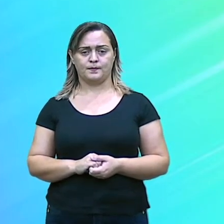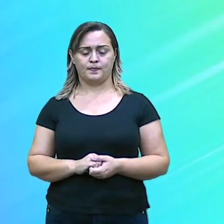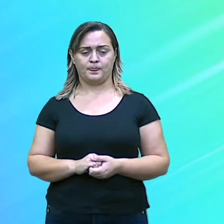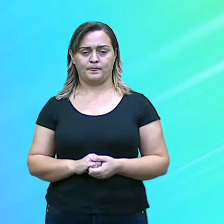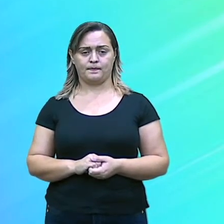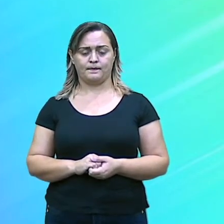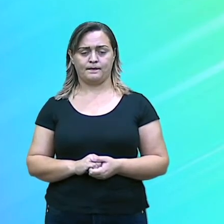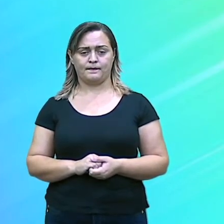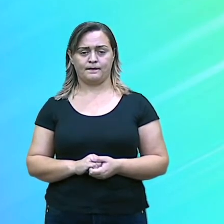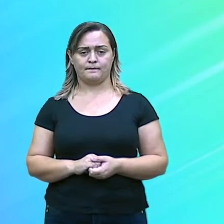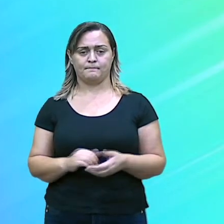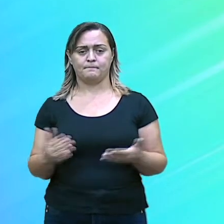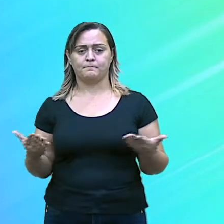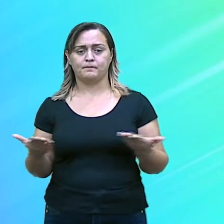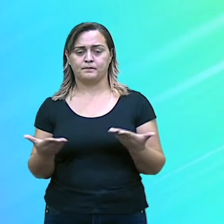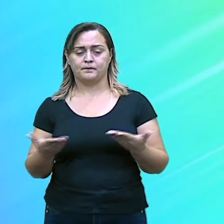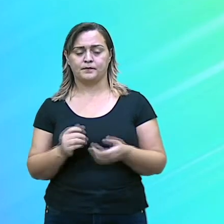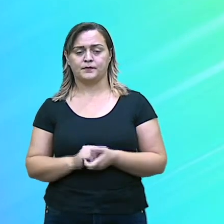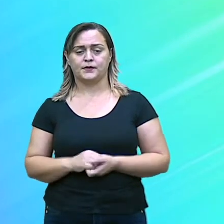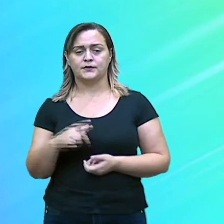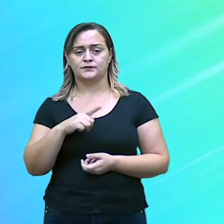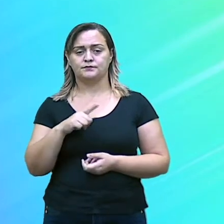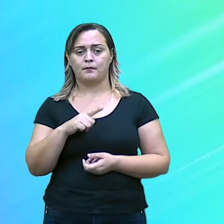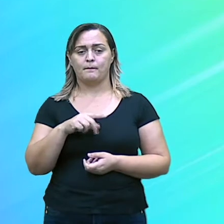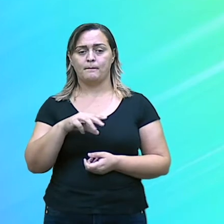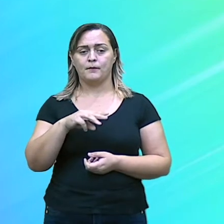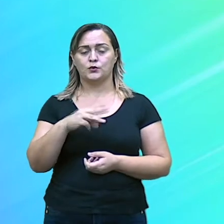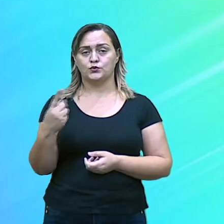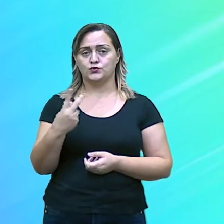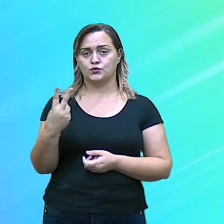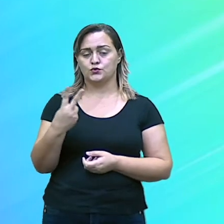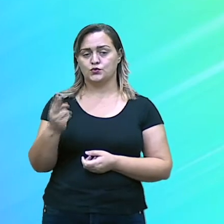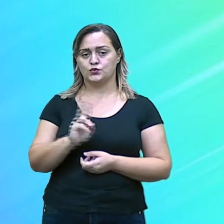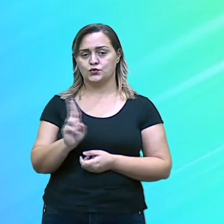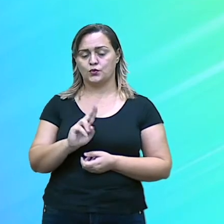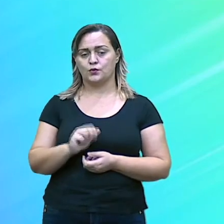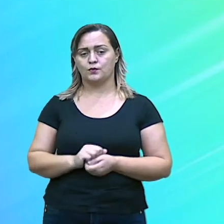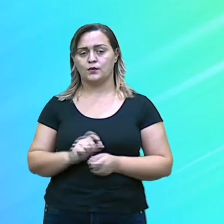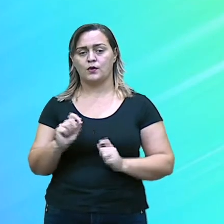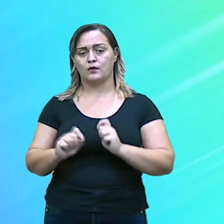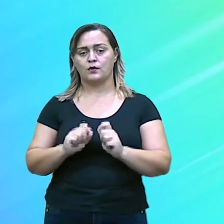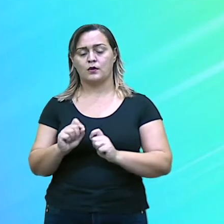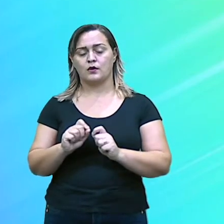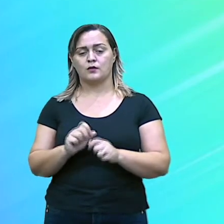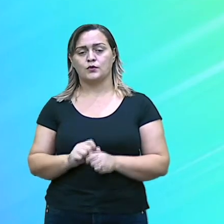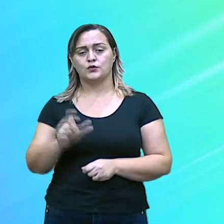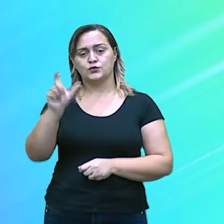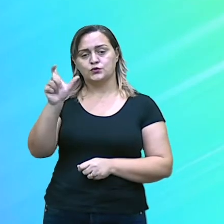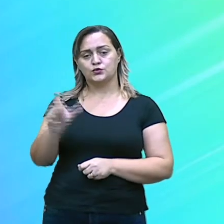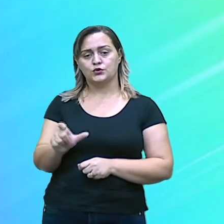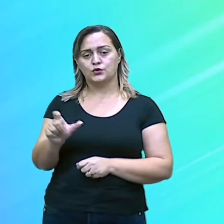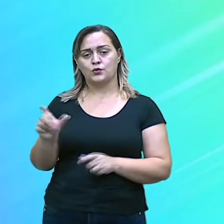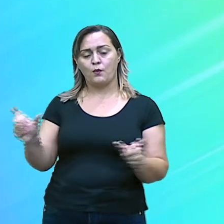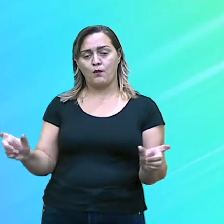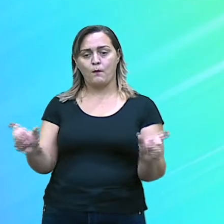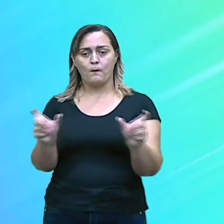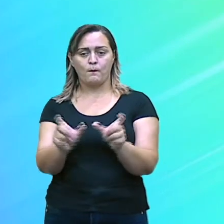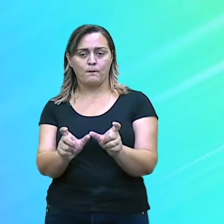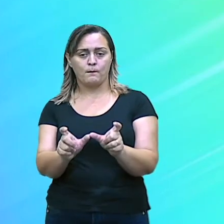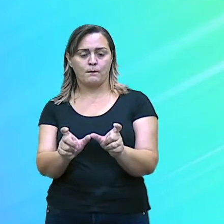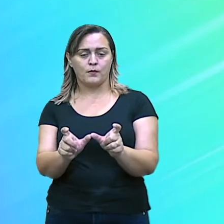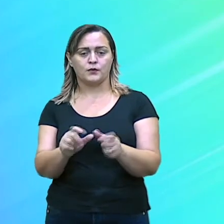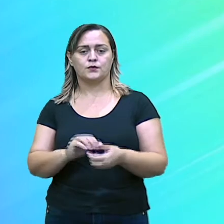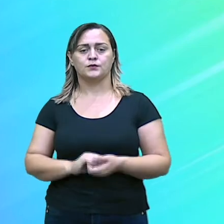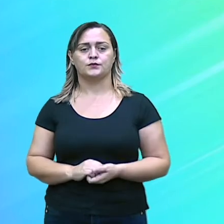Isso. Aí não atrapalha tanto. Marcos e Paulo. Função de? Sujeito composto, não é mesmo? Dois núcleos. Ótimo.